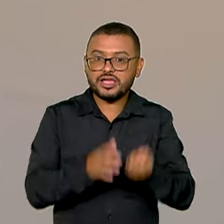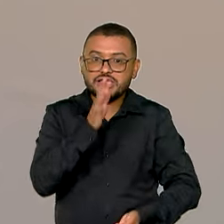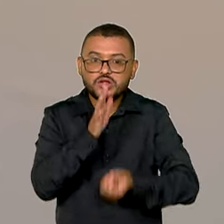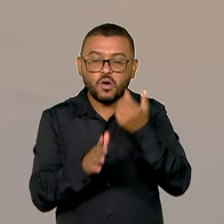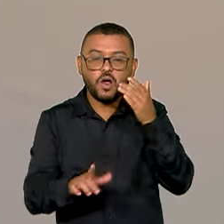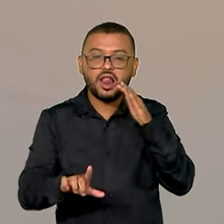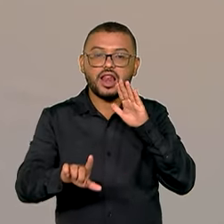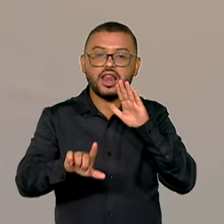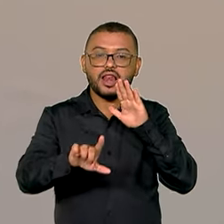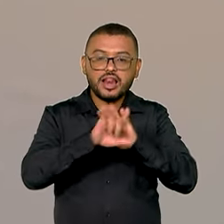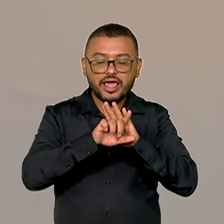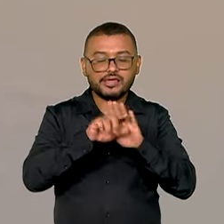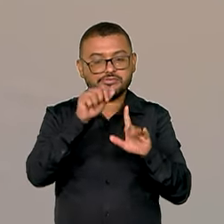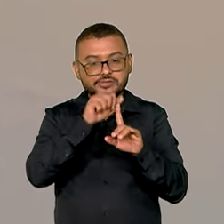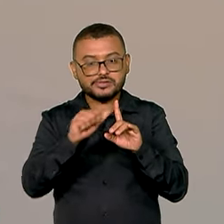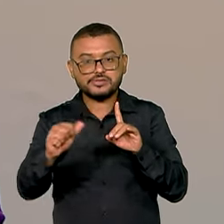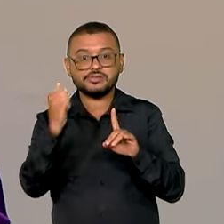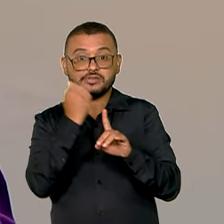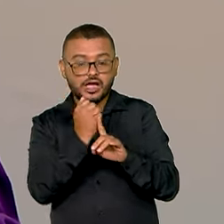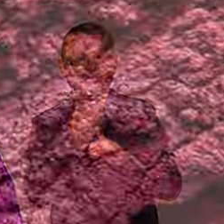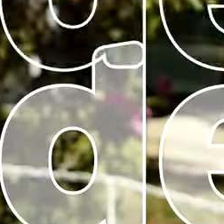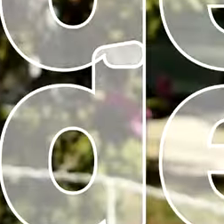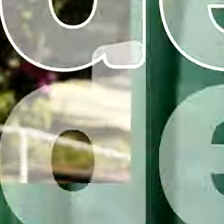lei do feminicídio. E por aí vai.